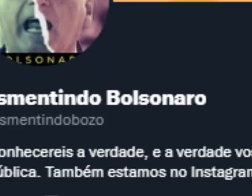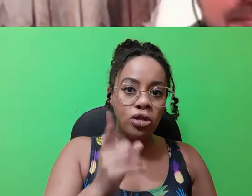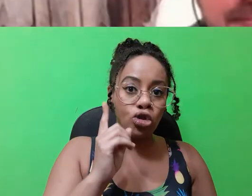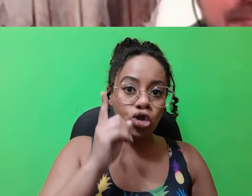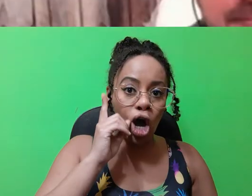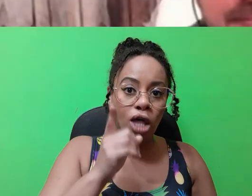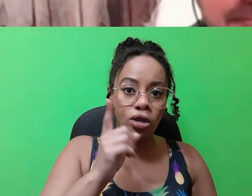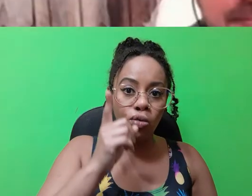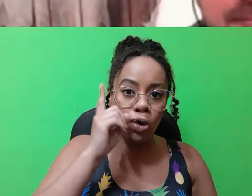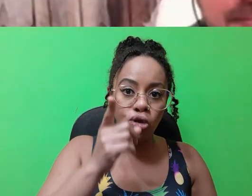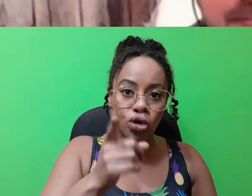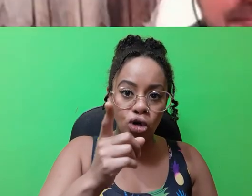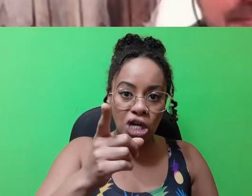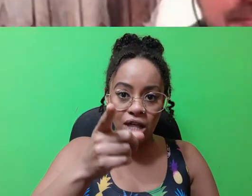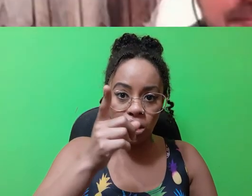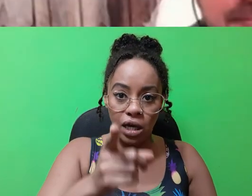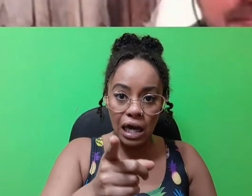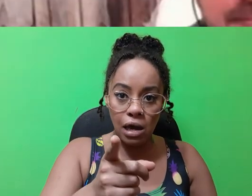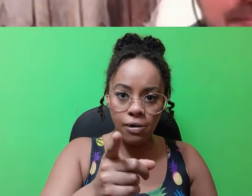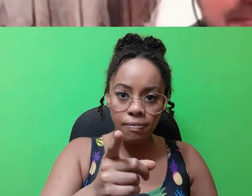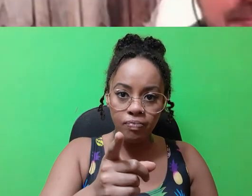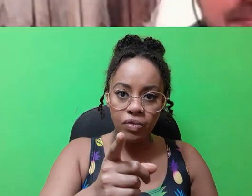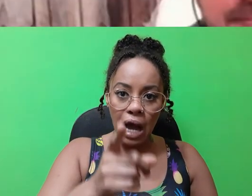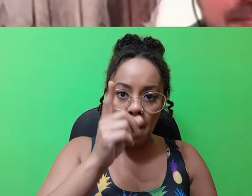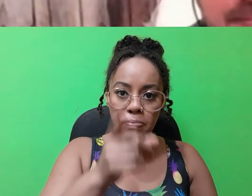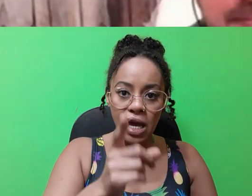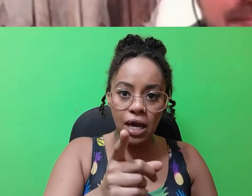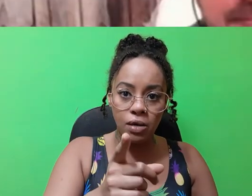Eu vou pôr todo mundo do GSI.